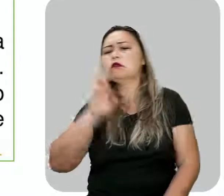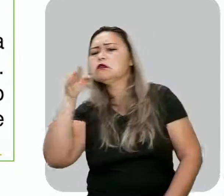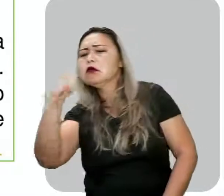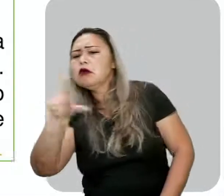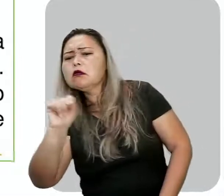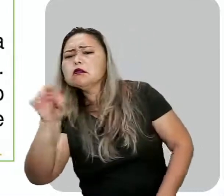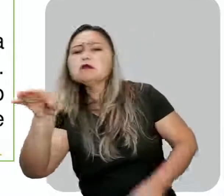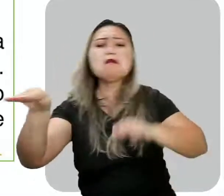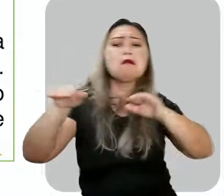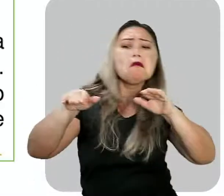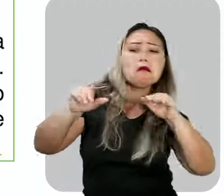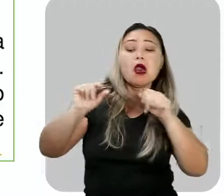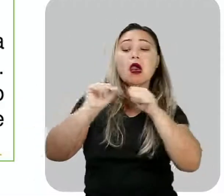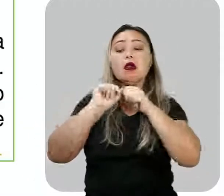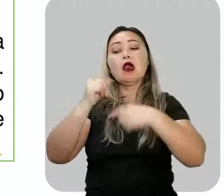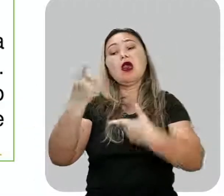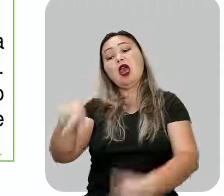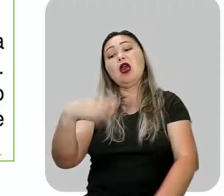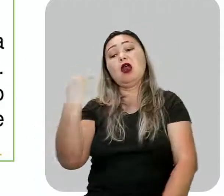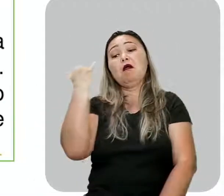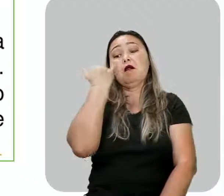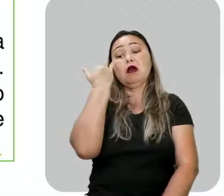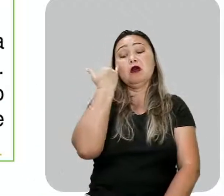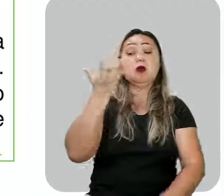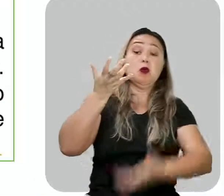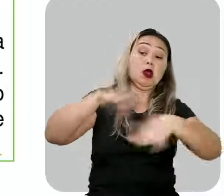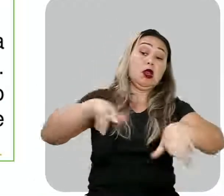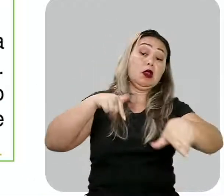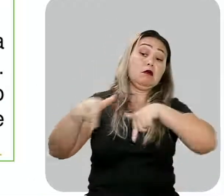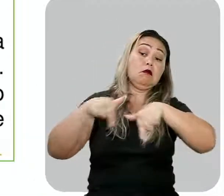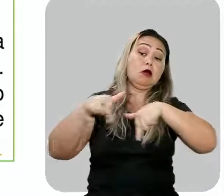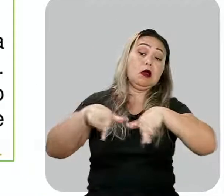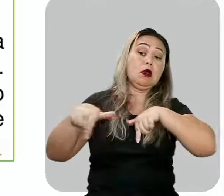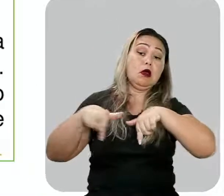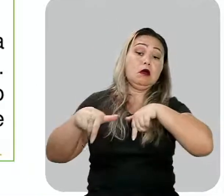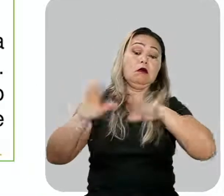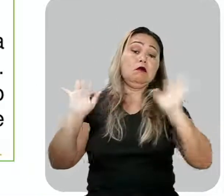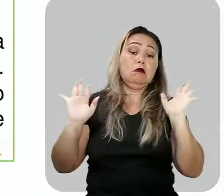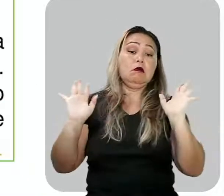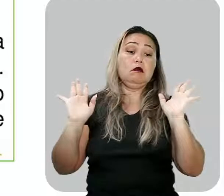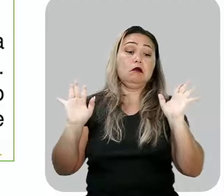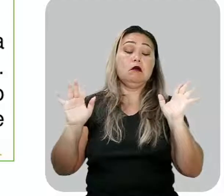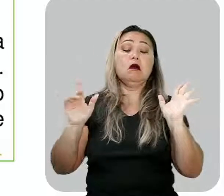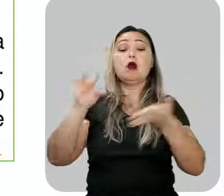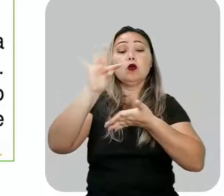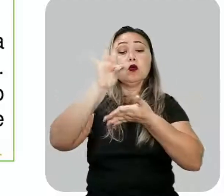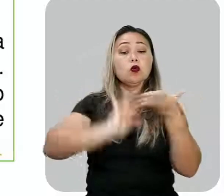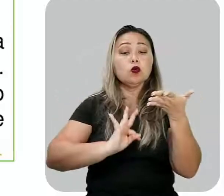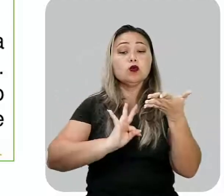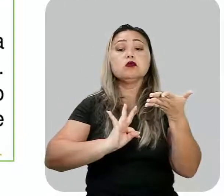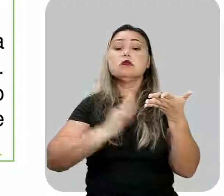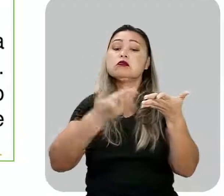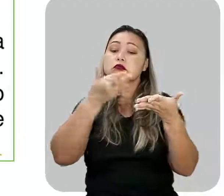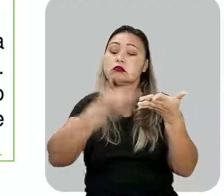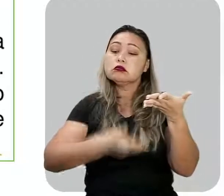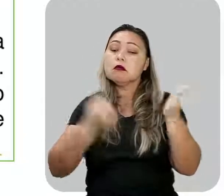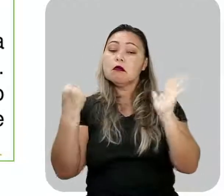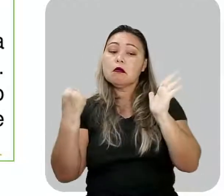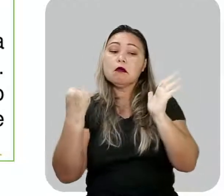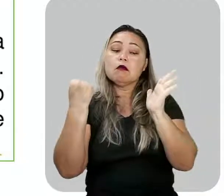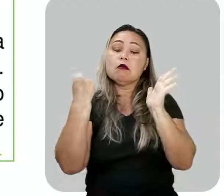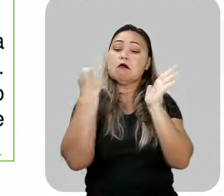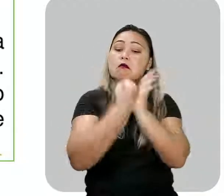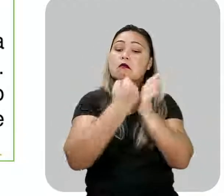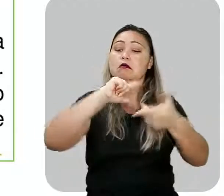era preguiçoso, não queria saber de trabalhar. Então, esse texto aí é considerado